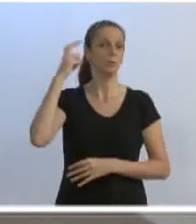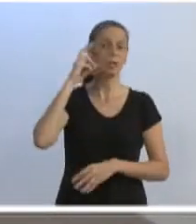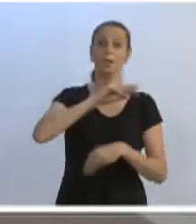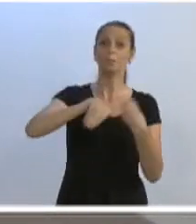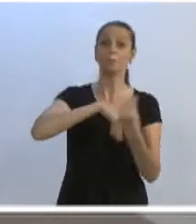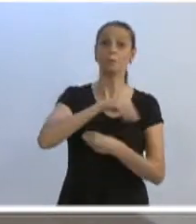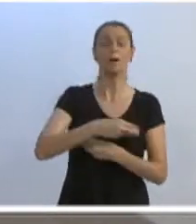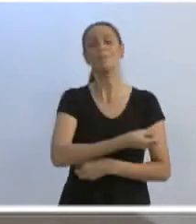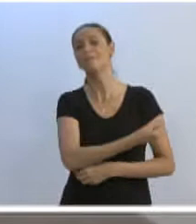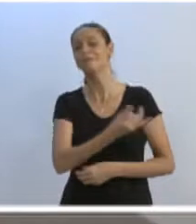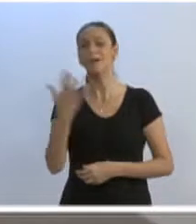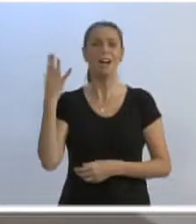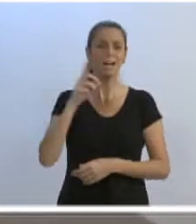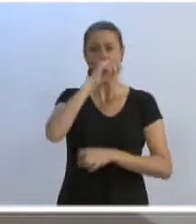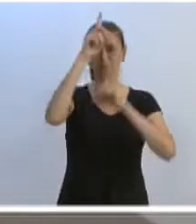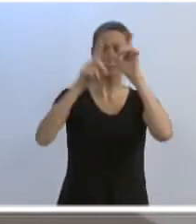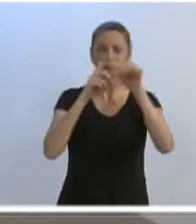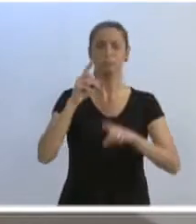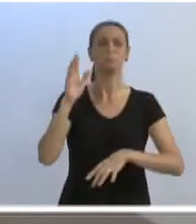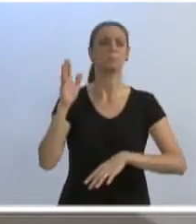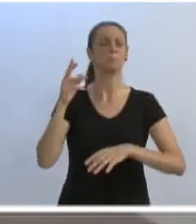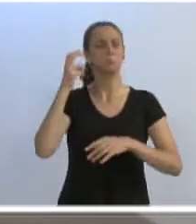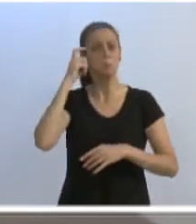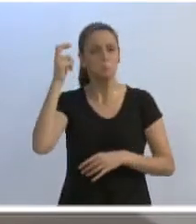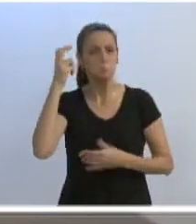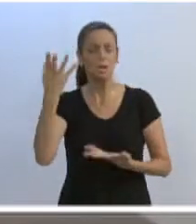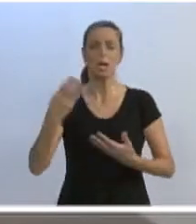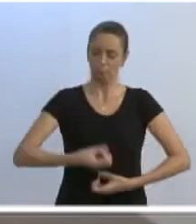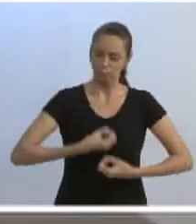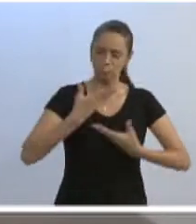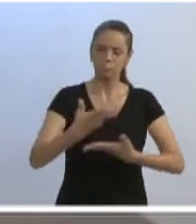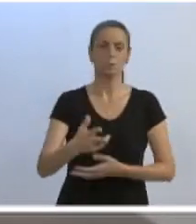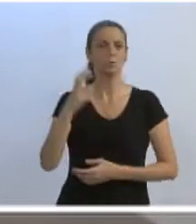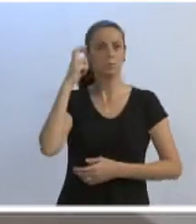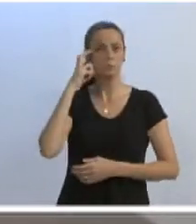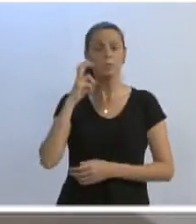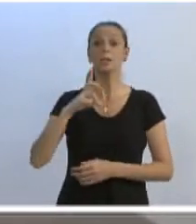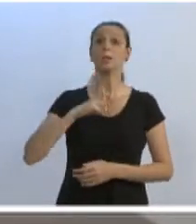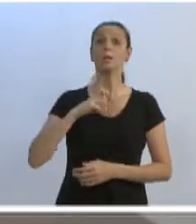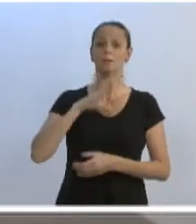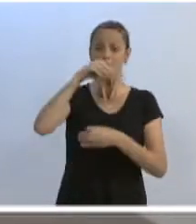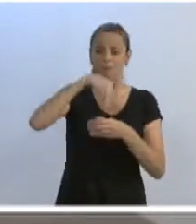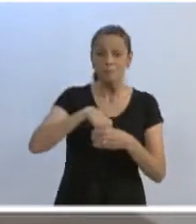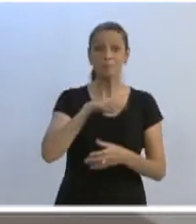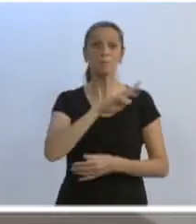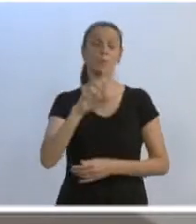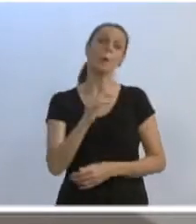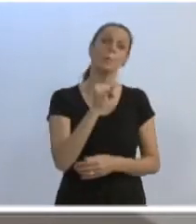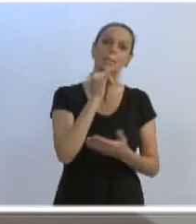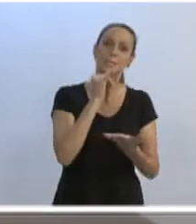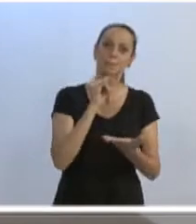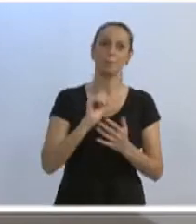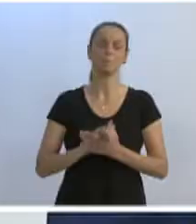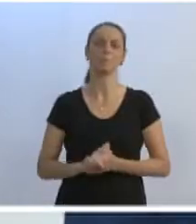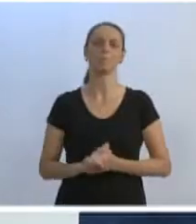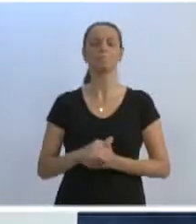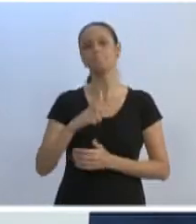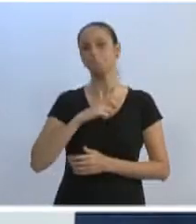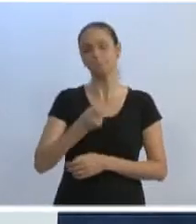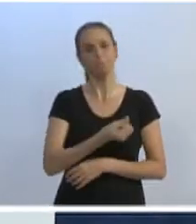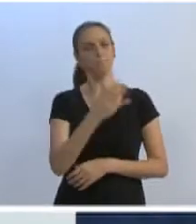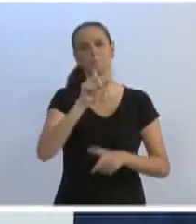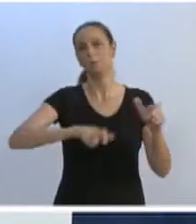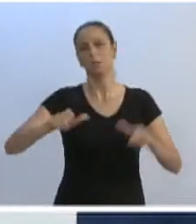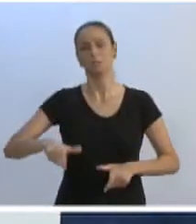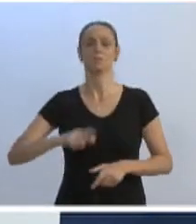envolvendo inúmeras iniciativas culturais, manifestações culturais que a gente tem na cidade. Como, por exemplo, nós temos aqui muitas pessoas,